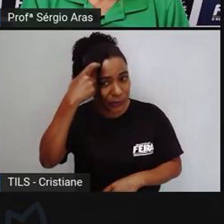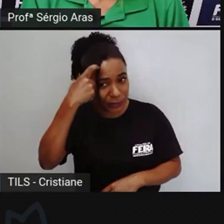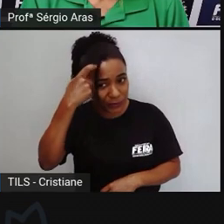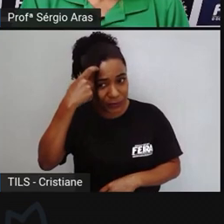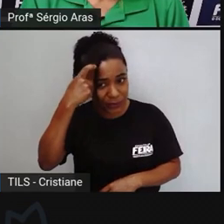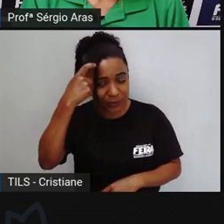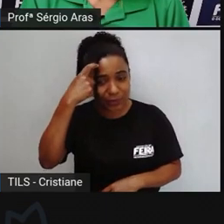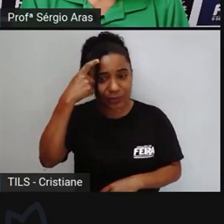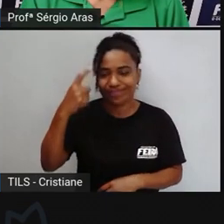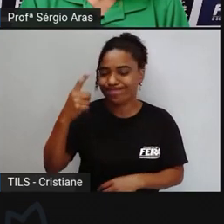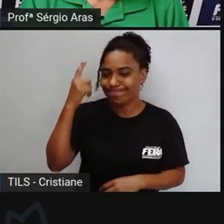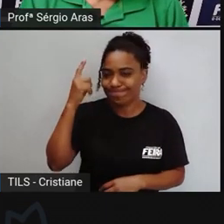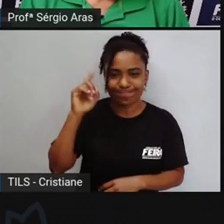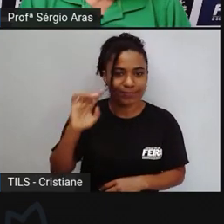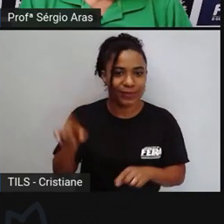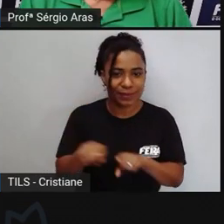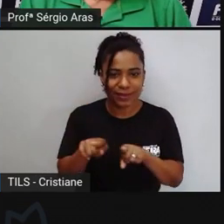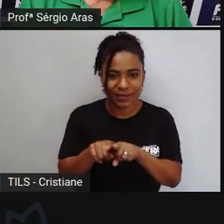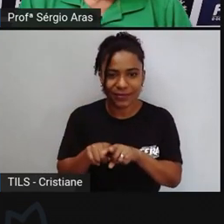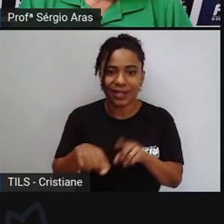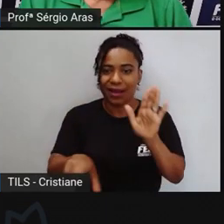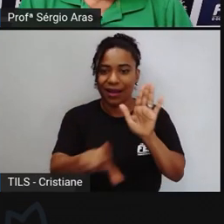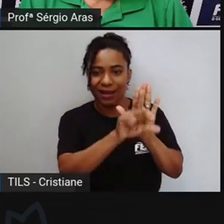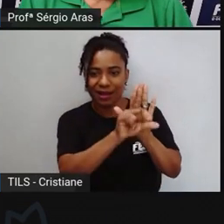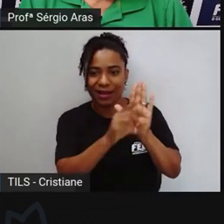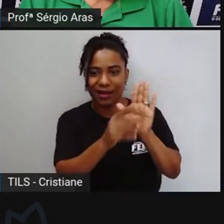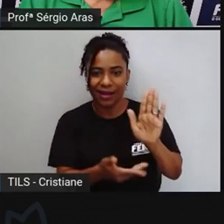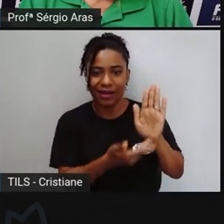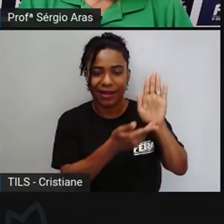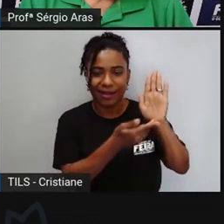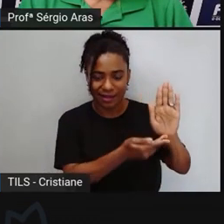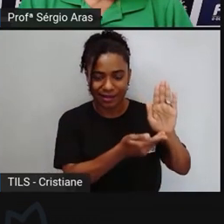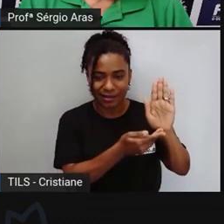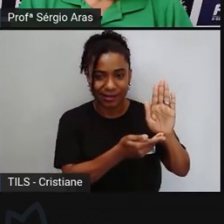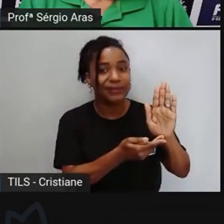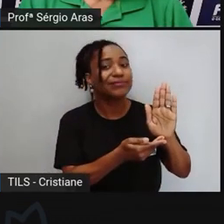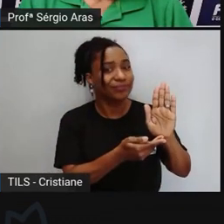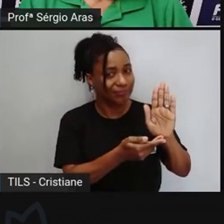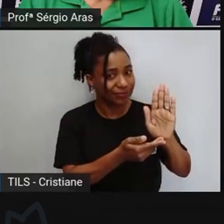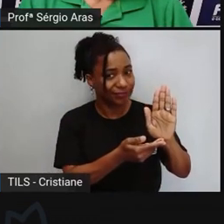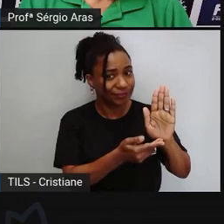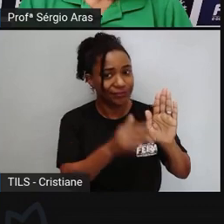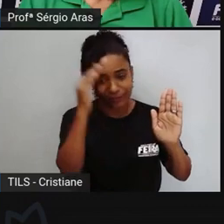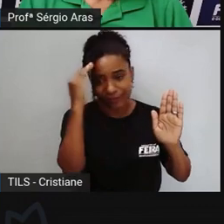valorização e de aplicação das leis na verdade por parte da população